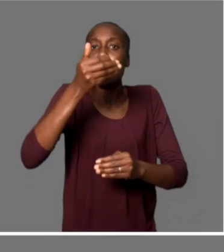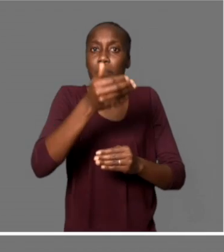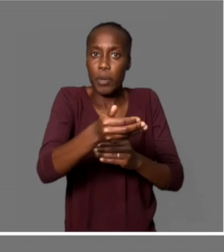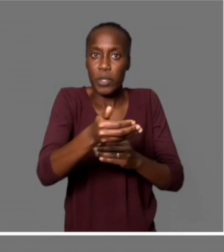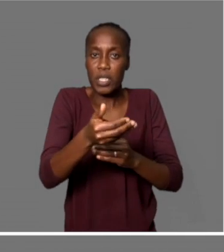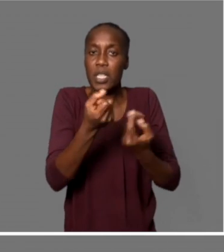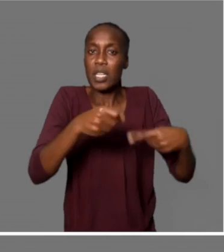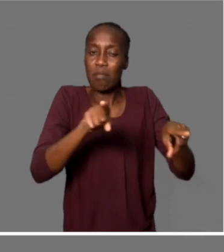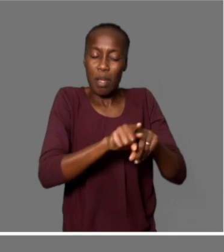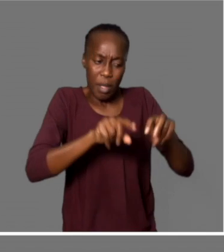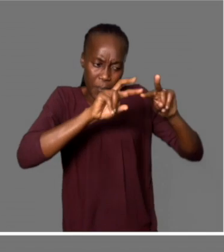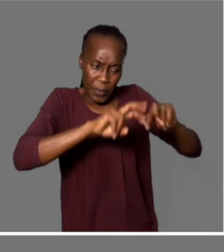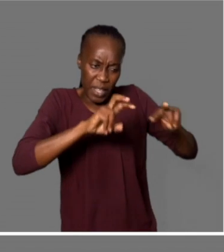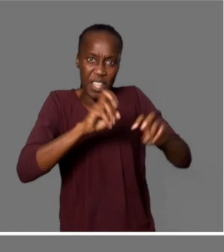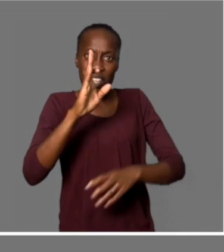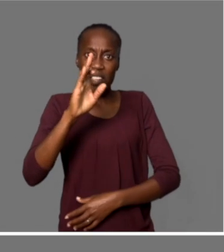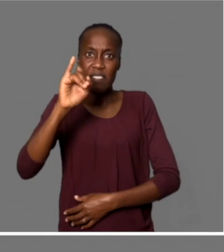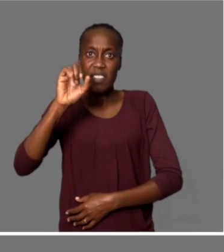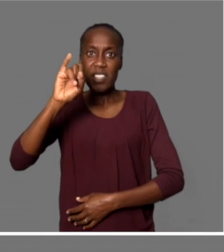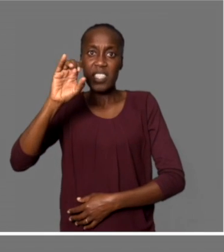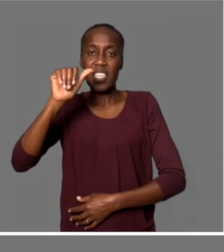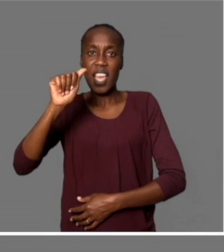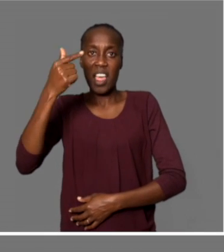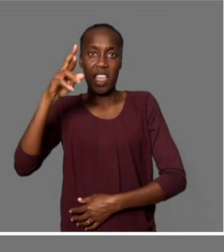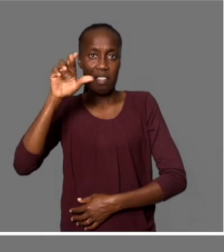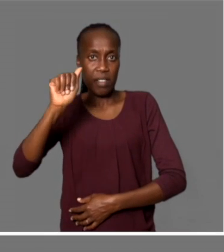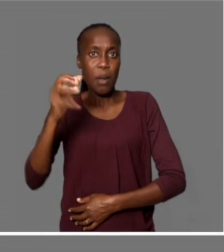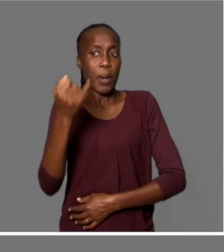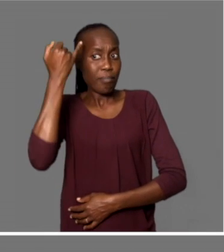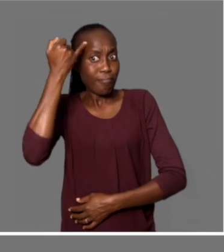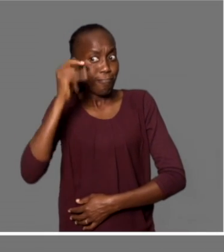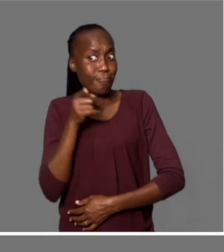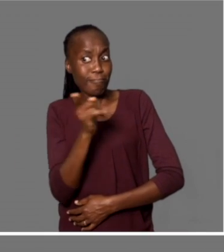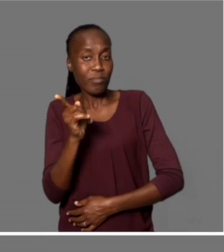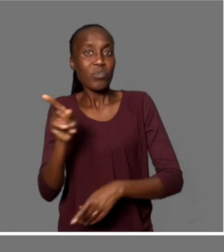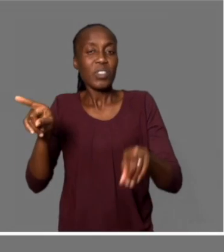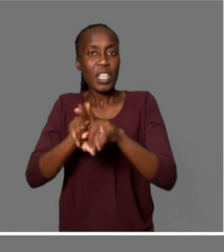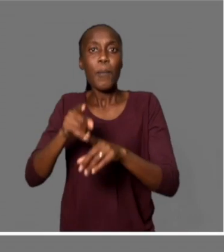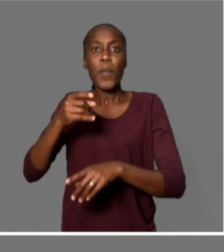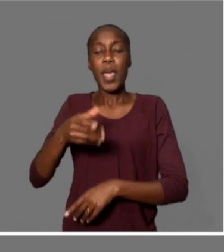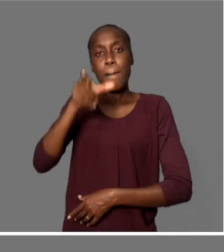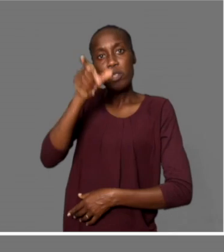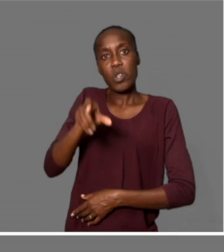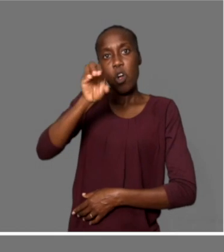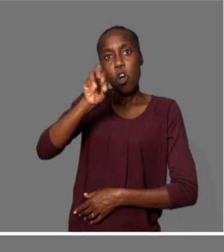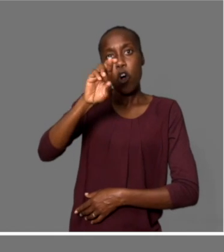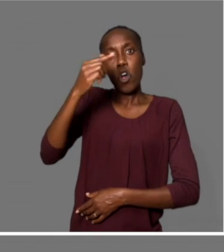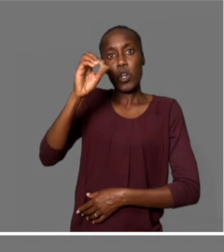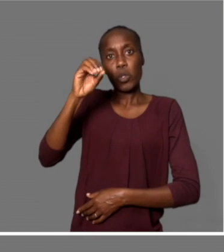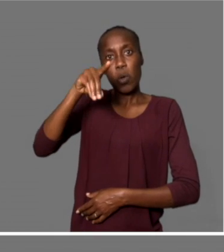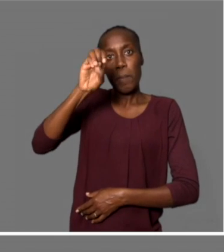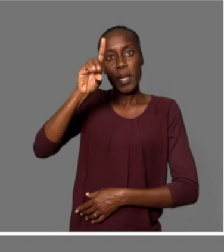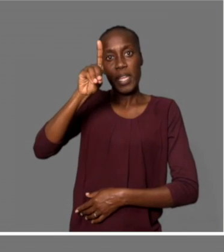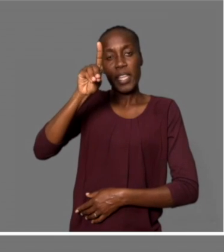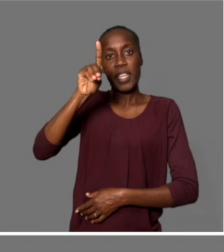a postura por fazer ortóteses longas para ajudar a criança, pelo menos, a ficar até a pedestação.